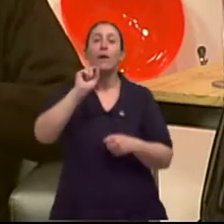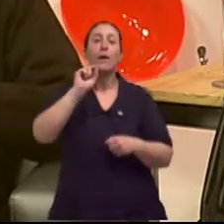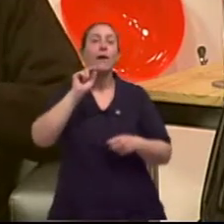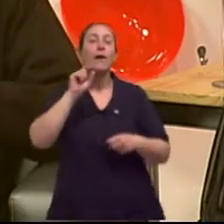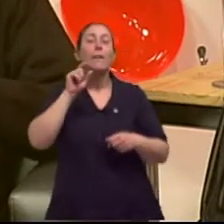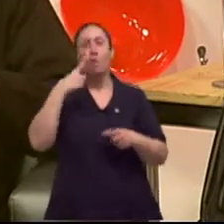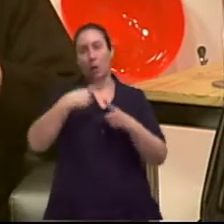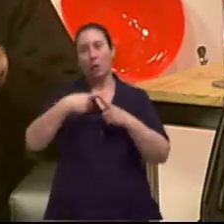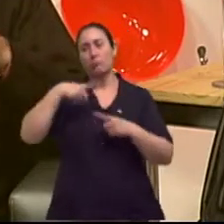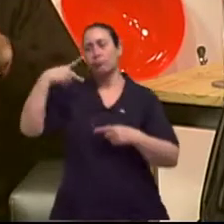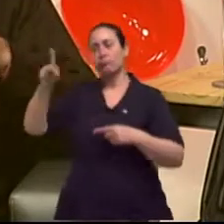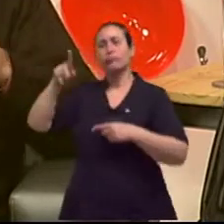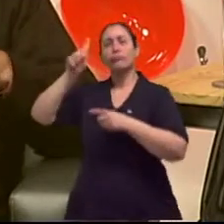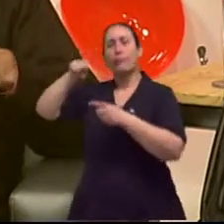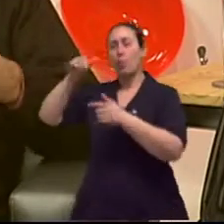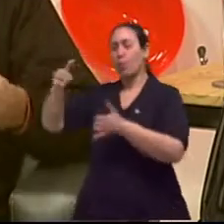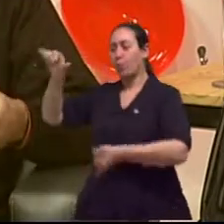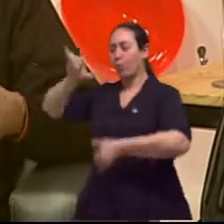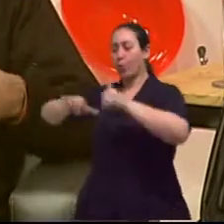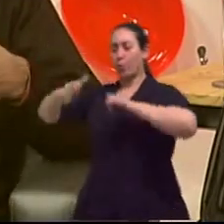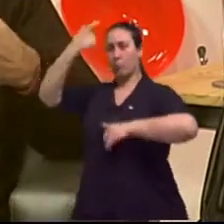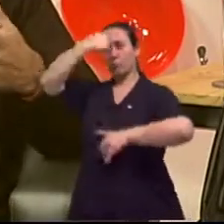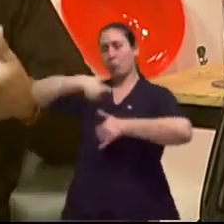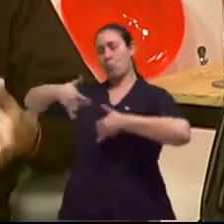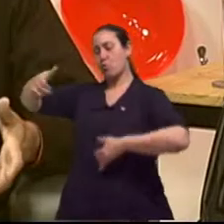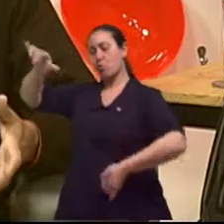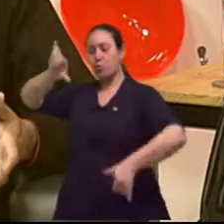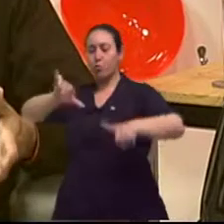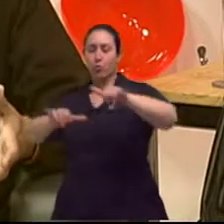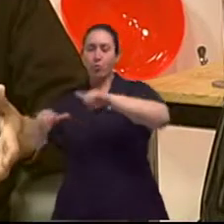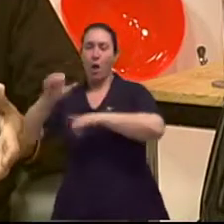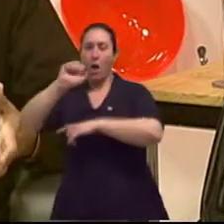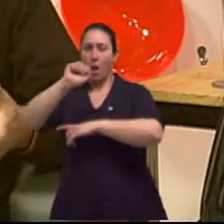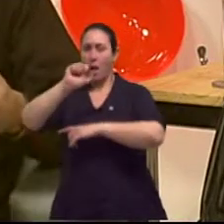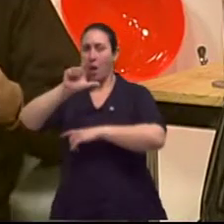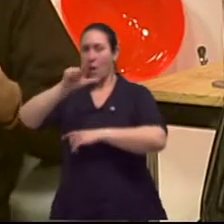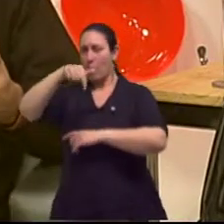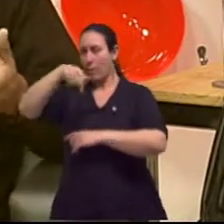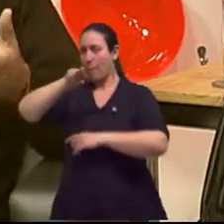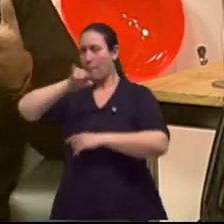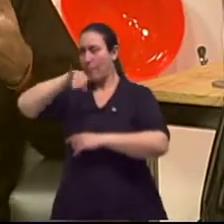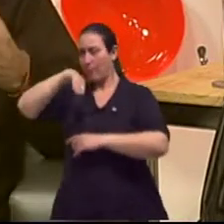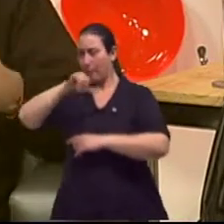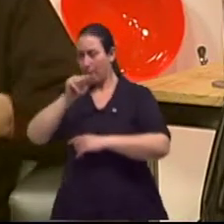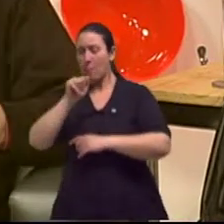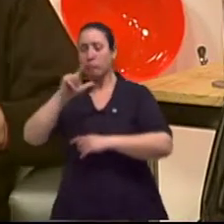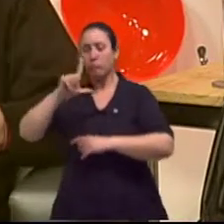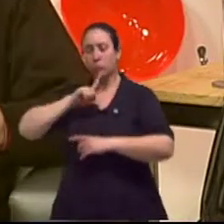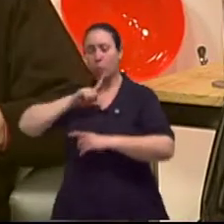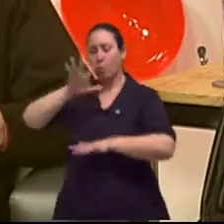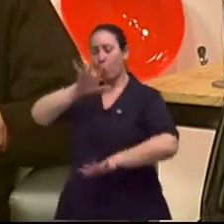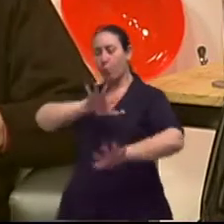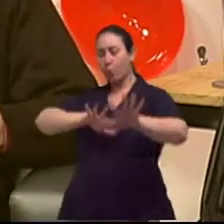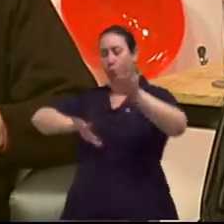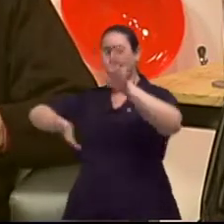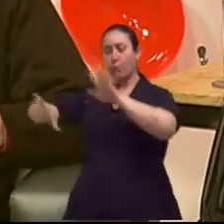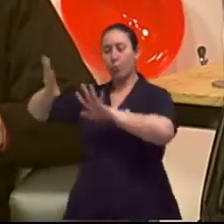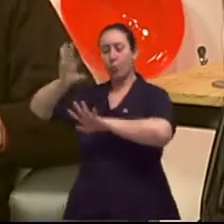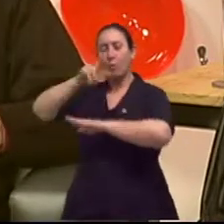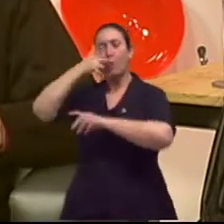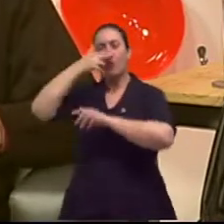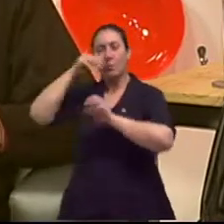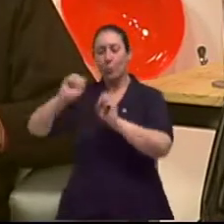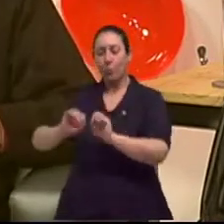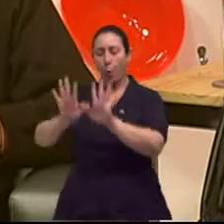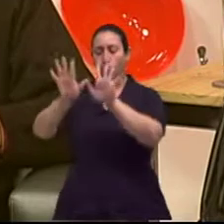alquimia. Então, eles são diagnosticados baseados na alquimia. Então, tu recebe um paciente com uma